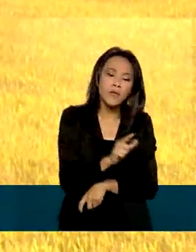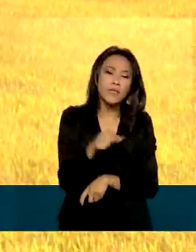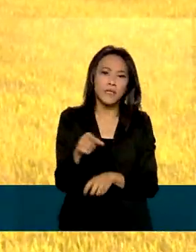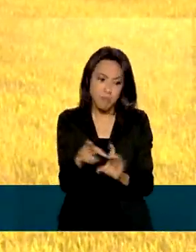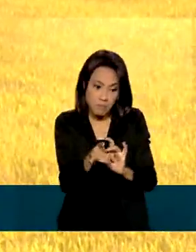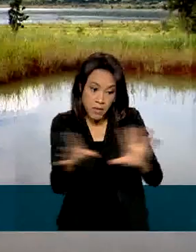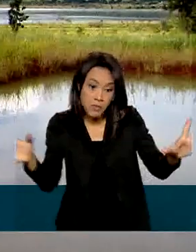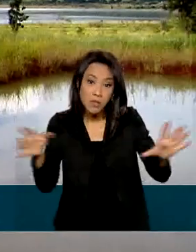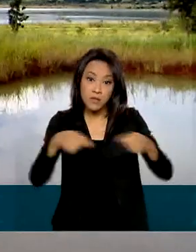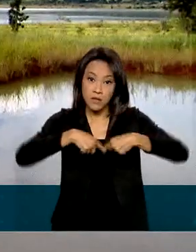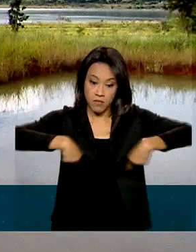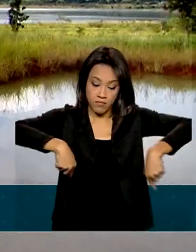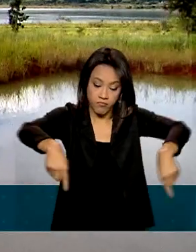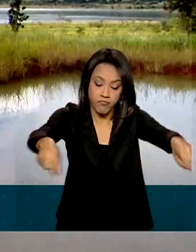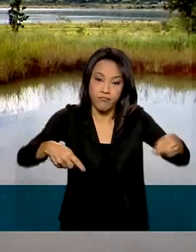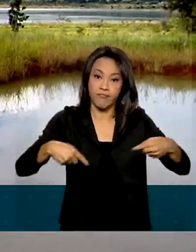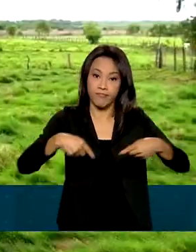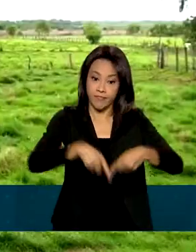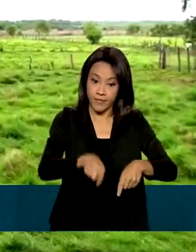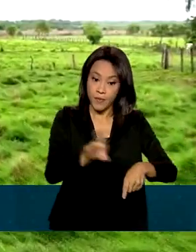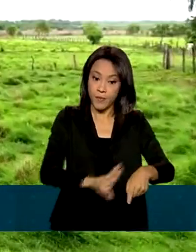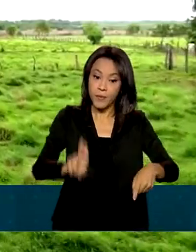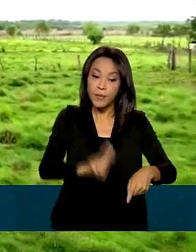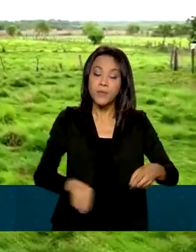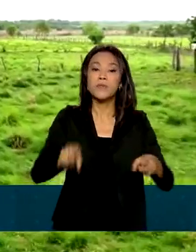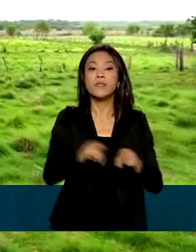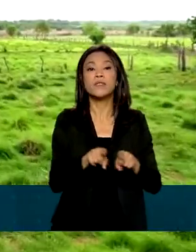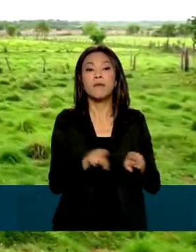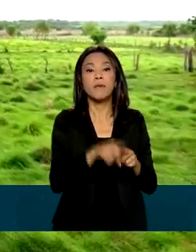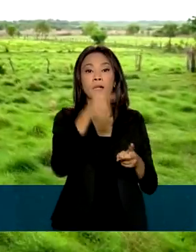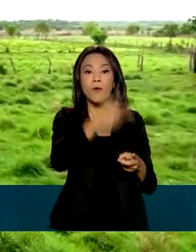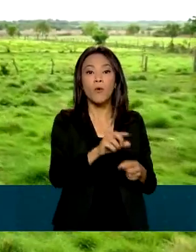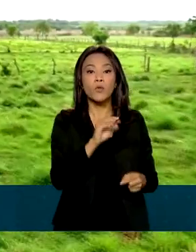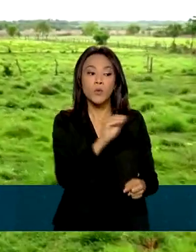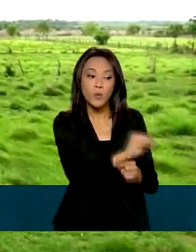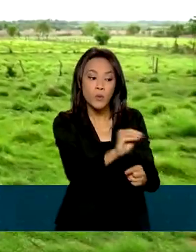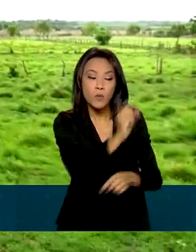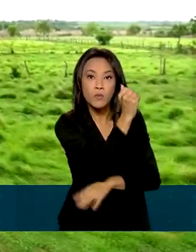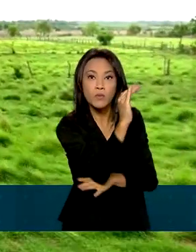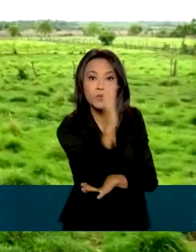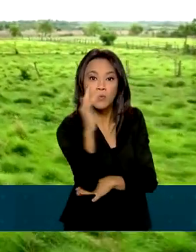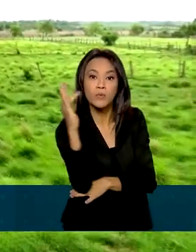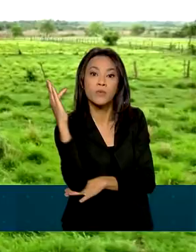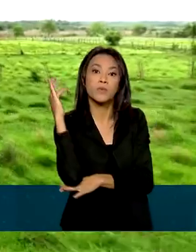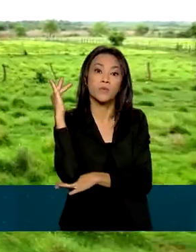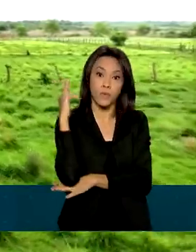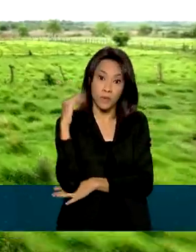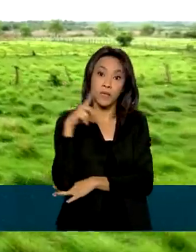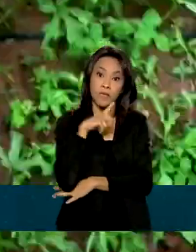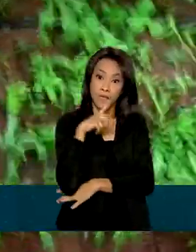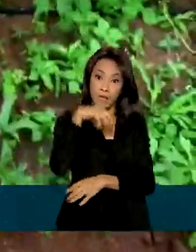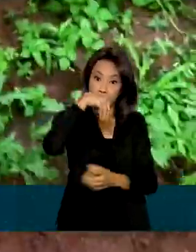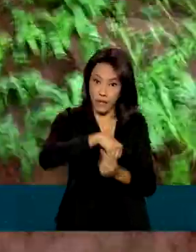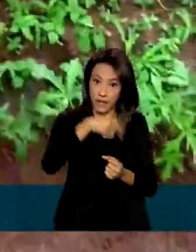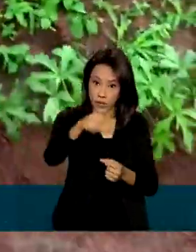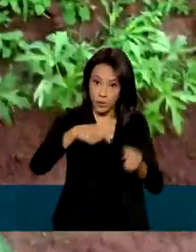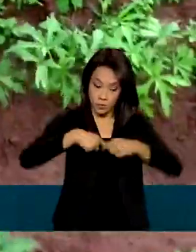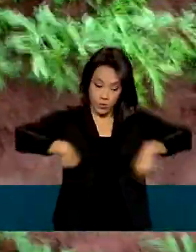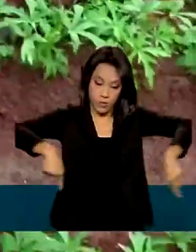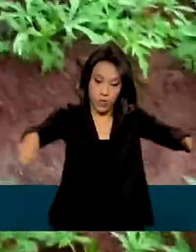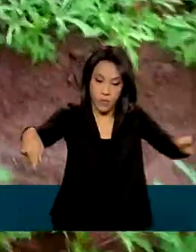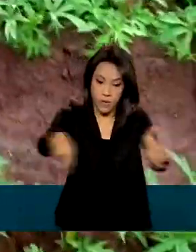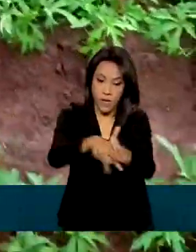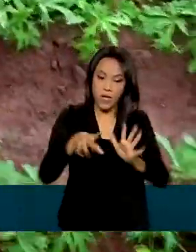ambientais, dispensando o registro em matrícula de reservas legais no interior das propriedades. Todo o